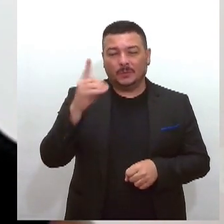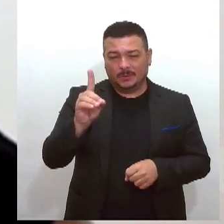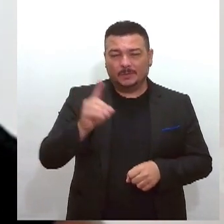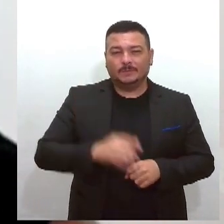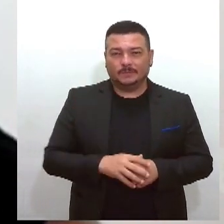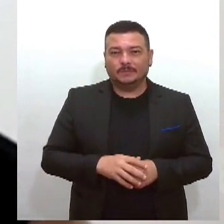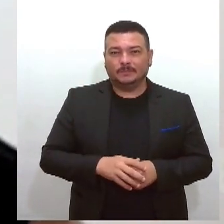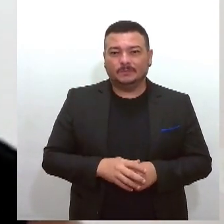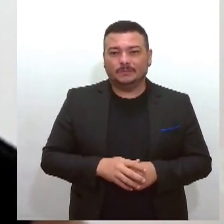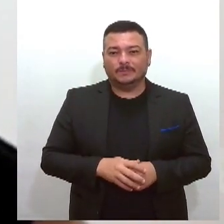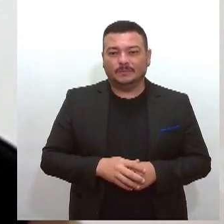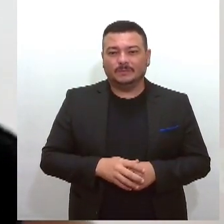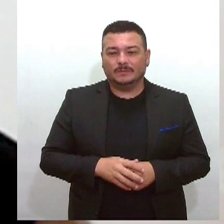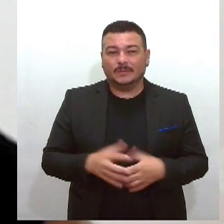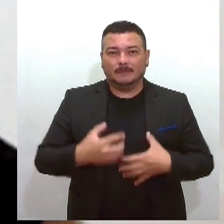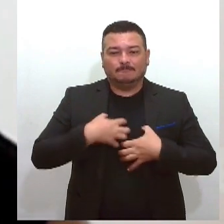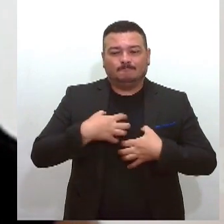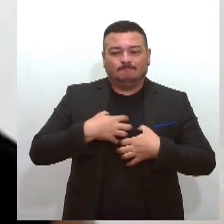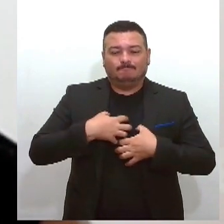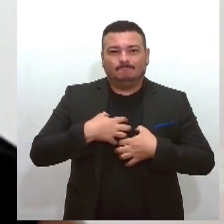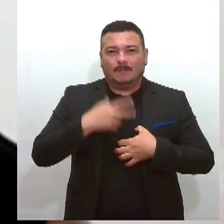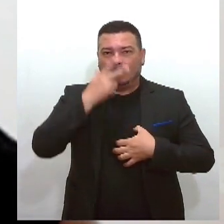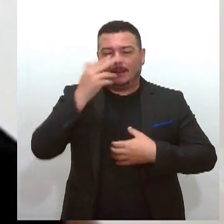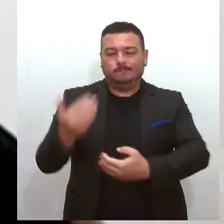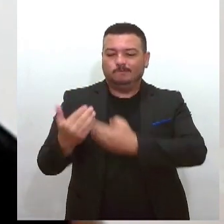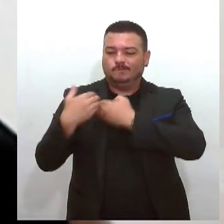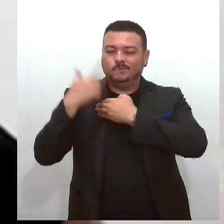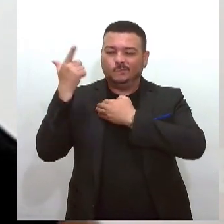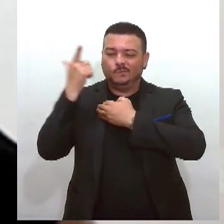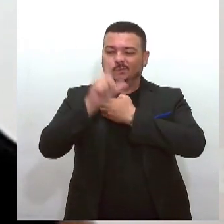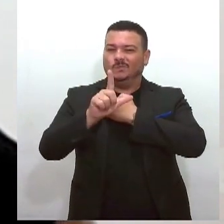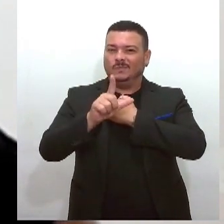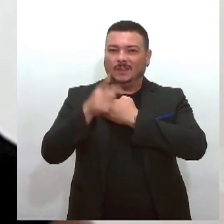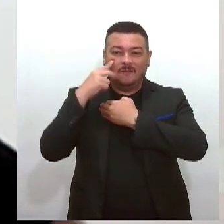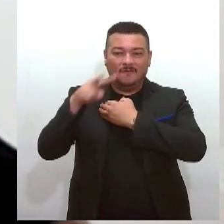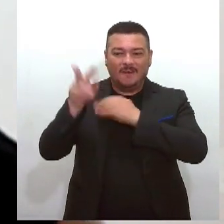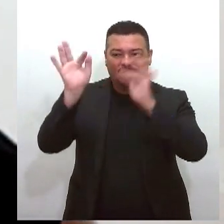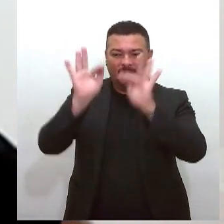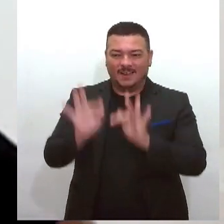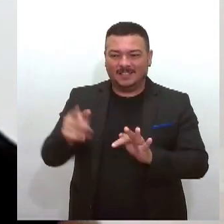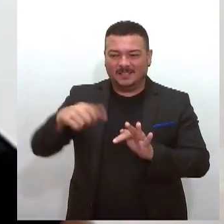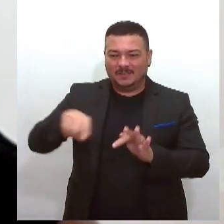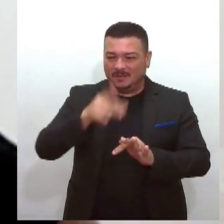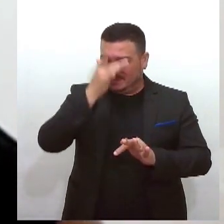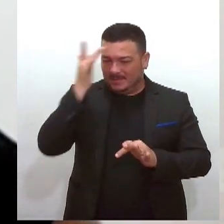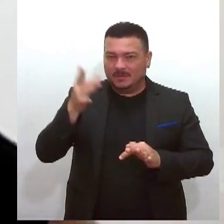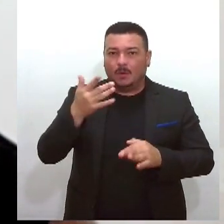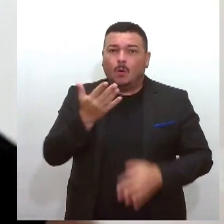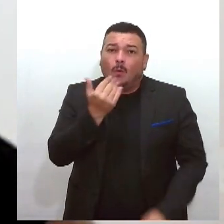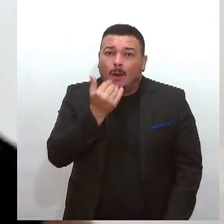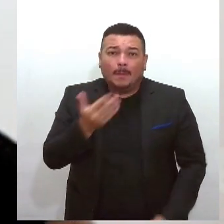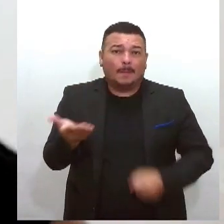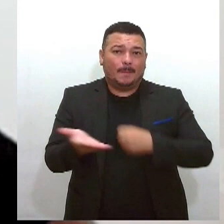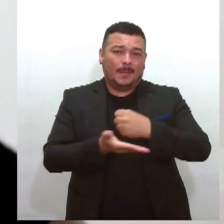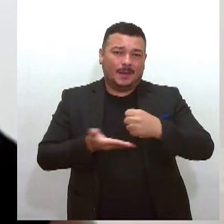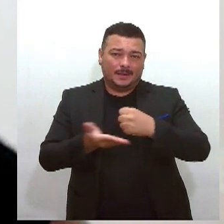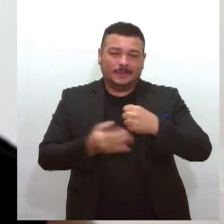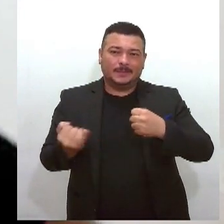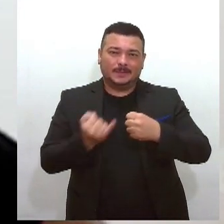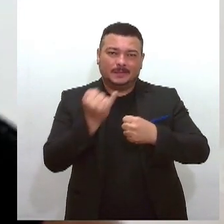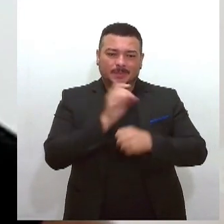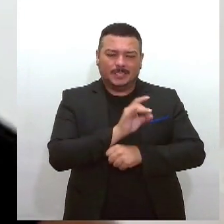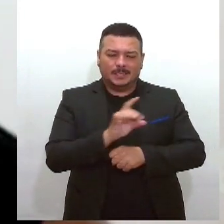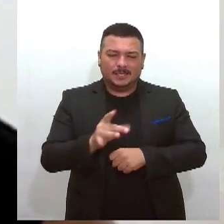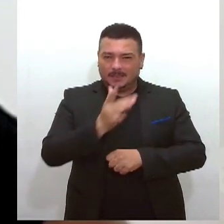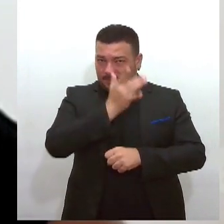Aquela sensação de dever cumprido, né? De ver a felicidade, de ver o quanto é um alimento base e que é importante na vida de tantas pessoas.